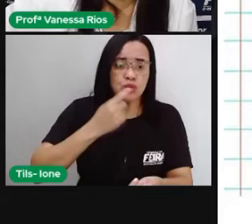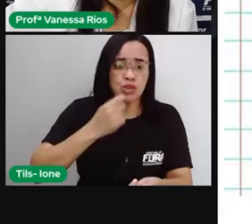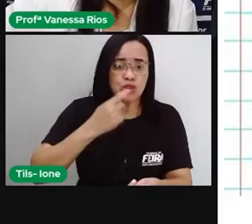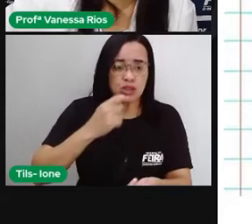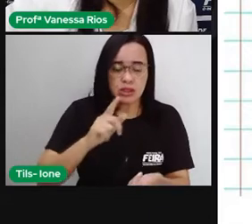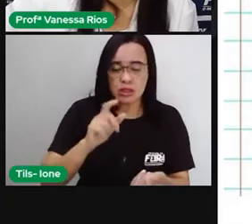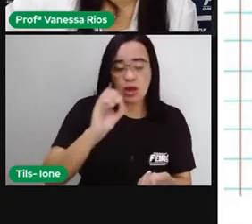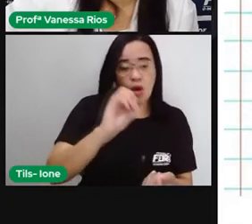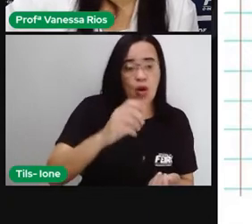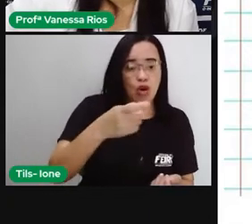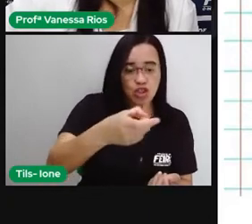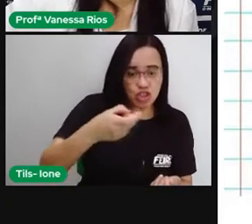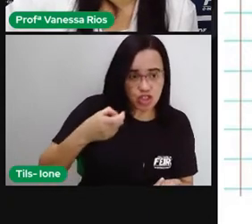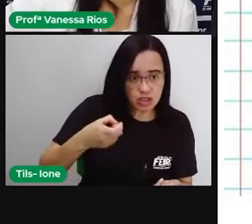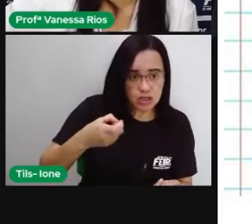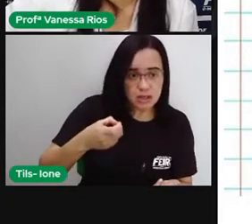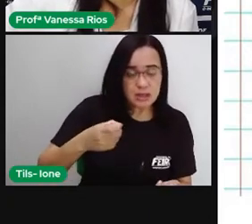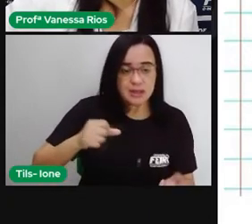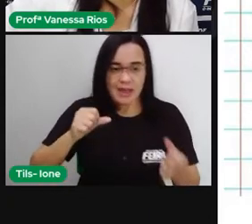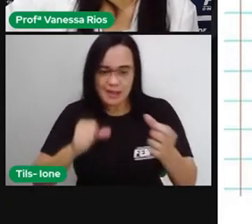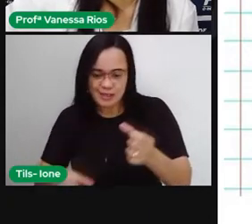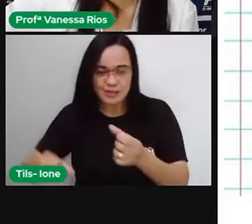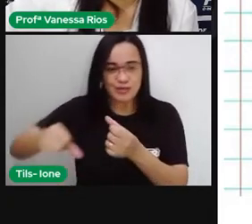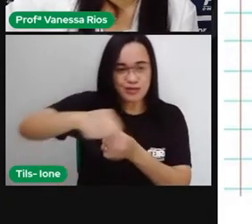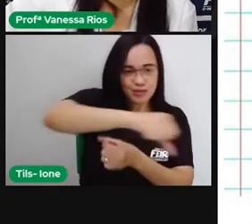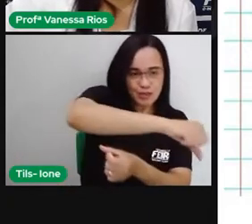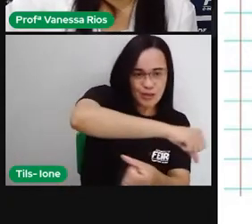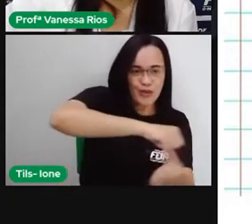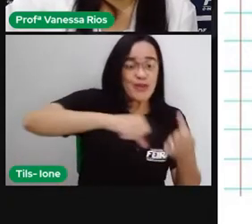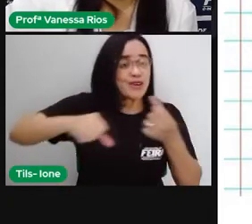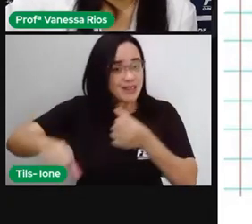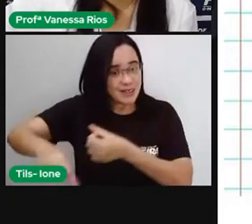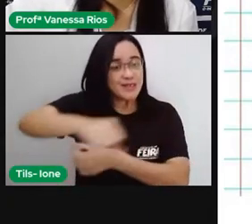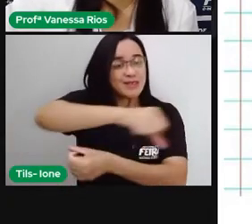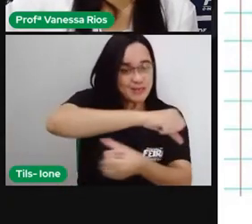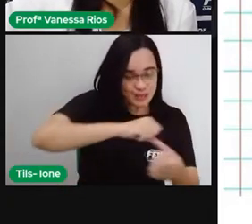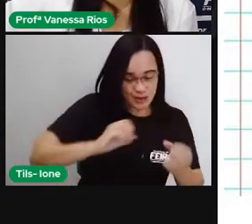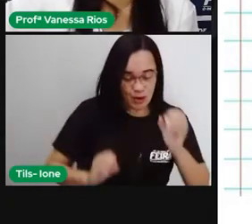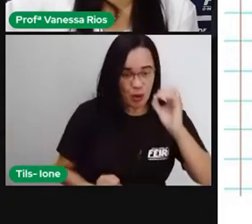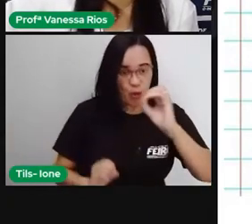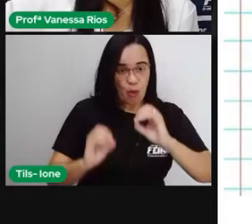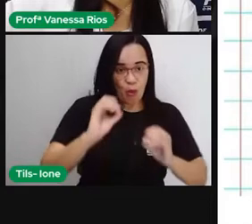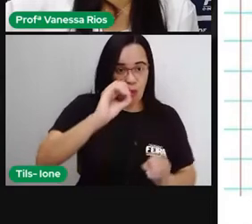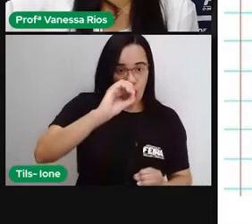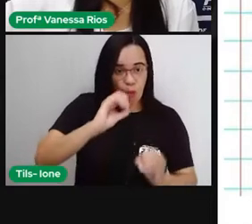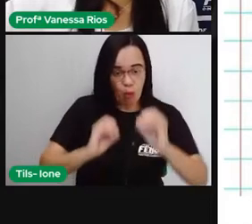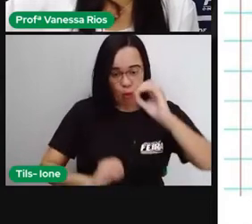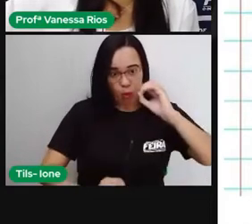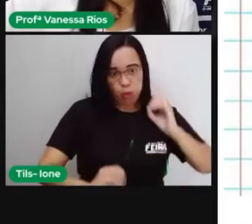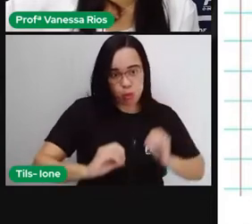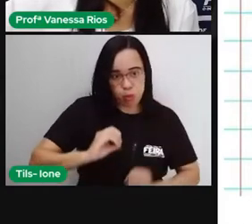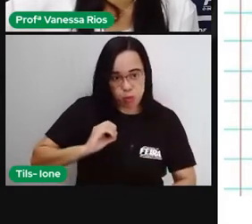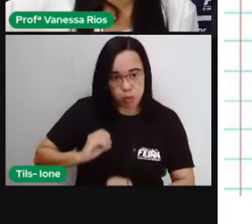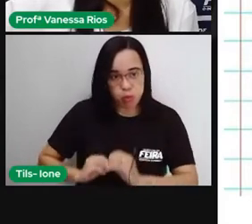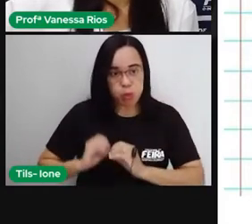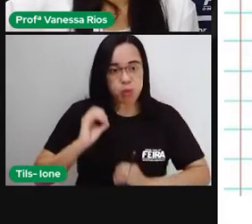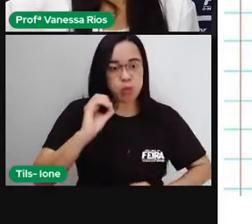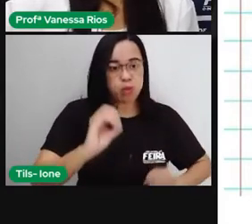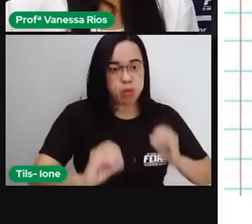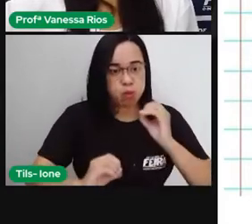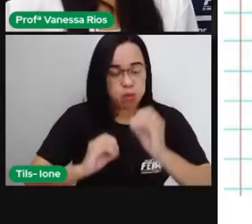carbônico. Aí, acontece aqui no pulmão as trocas gasosas, né? Para que receba o oxigênio,